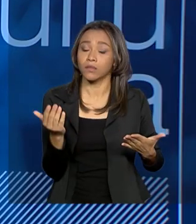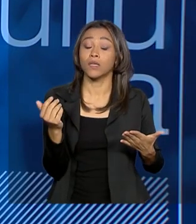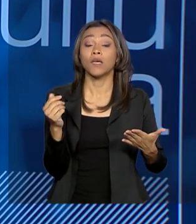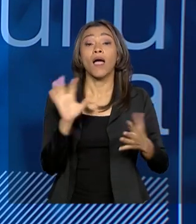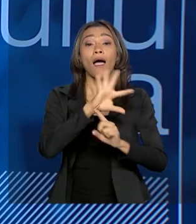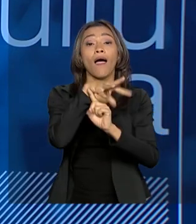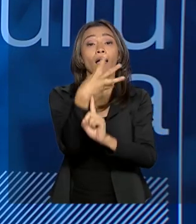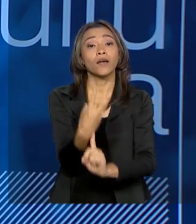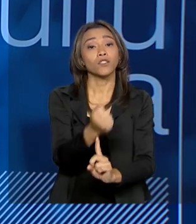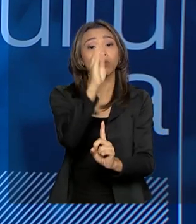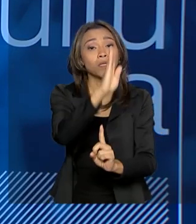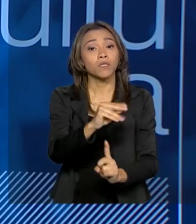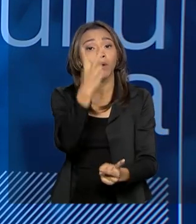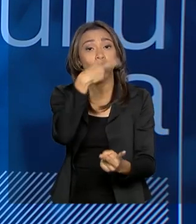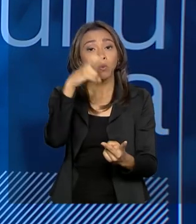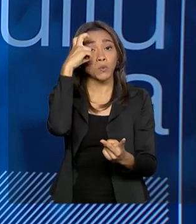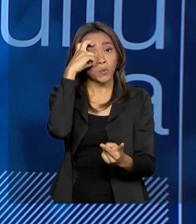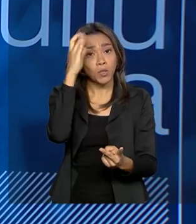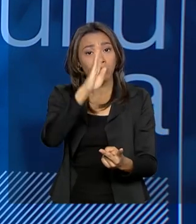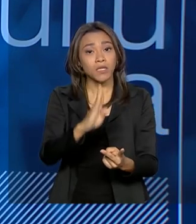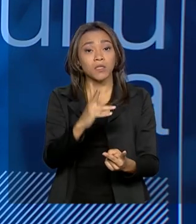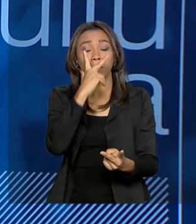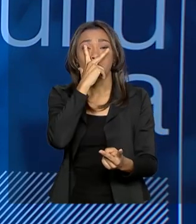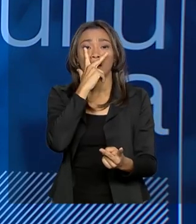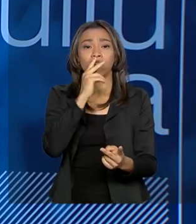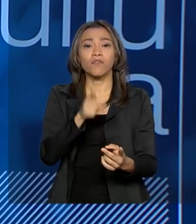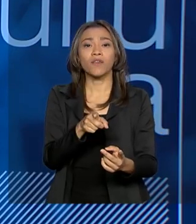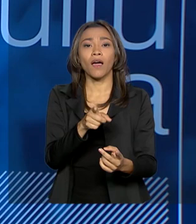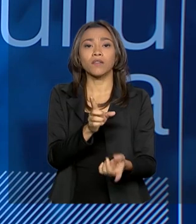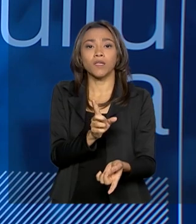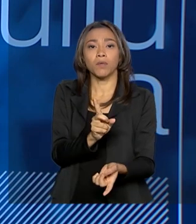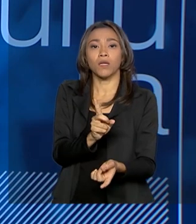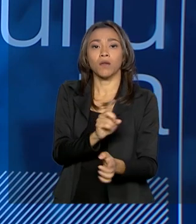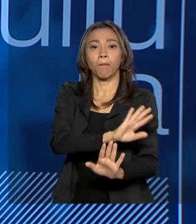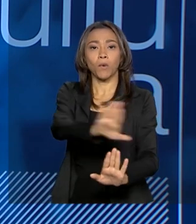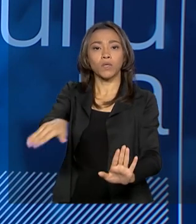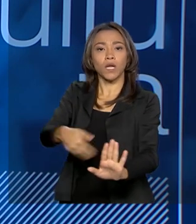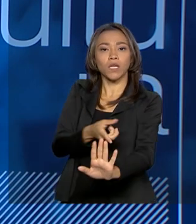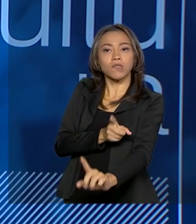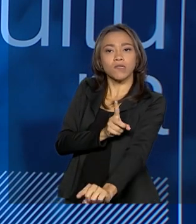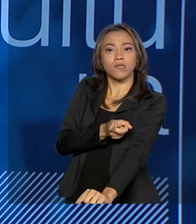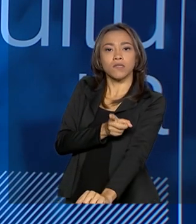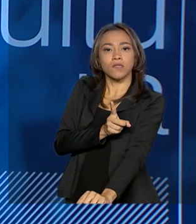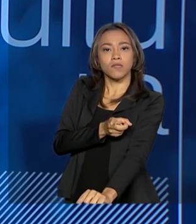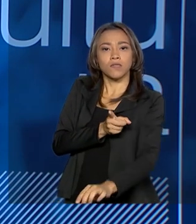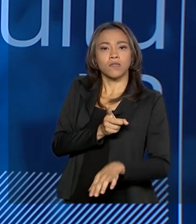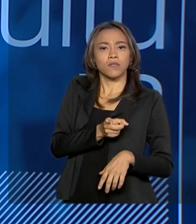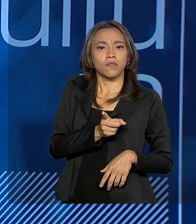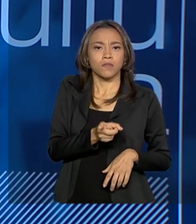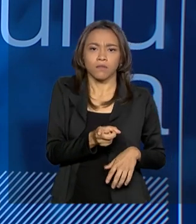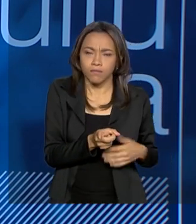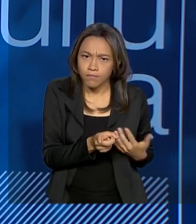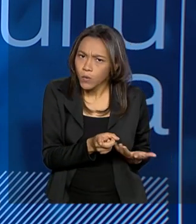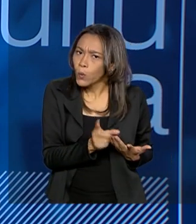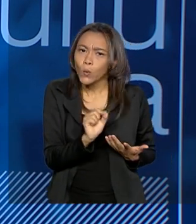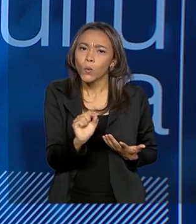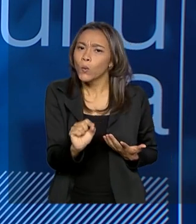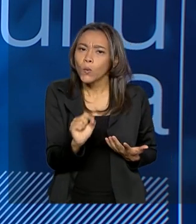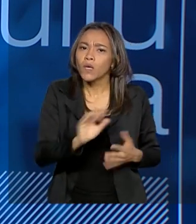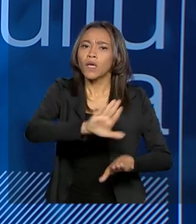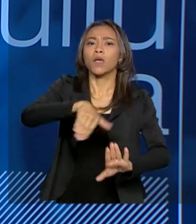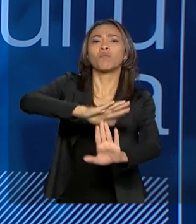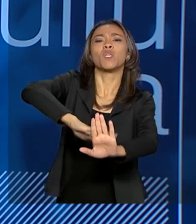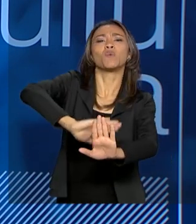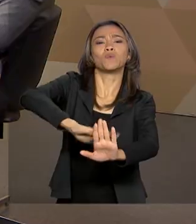arte brasileira, a cultura brasileira ficaram reféns demasiado de pressupostos